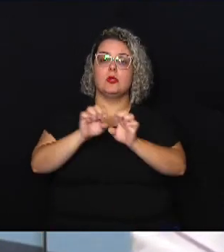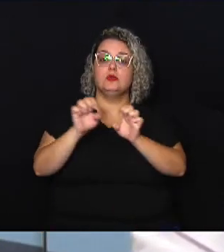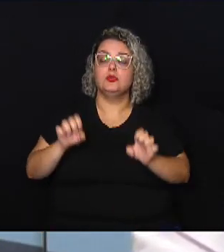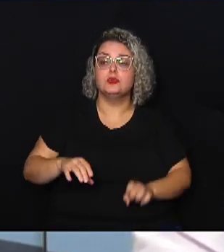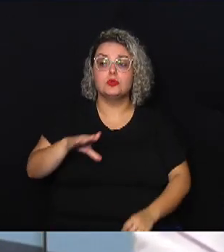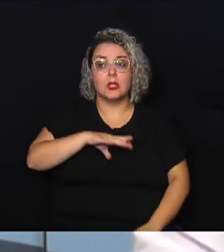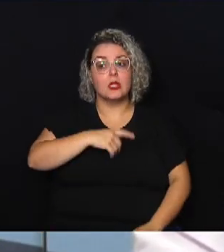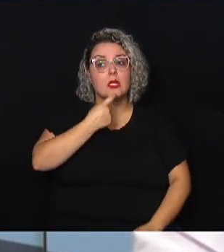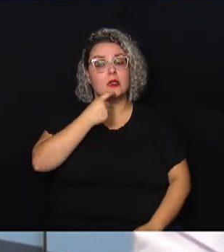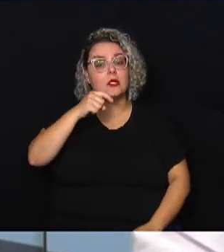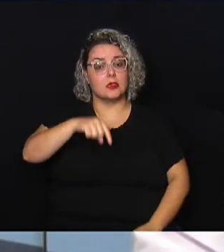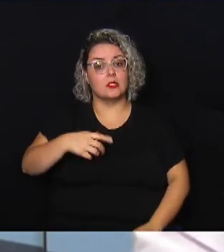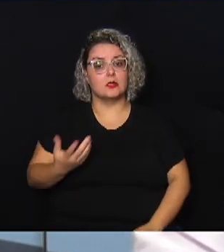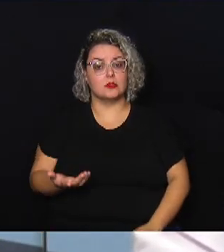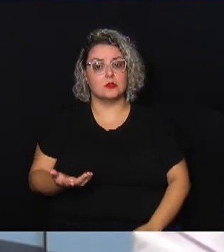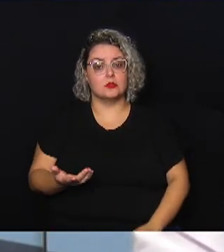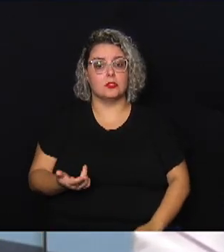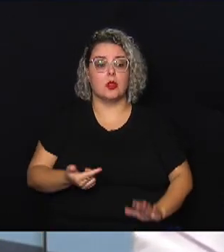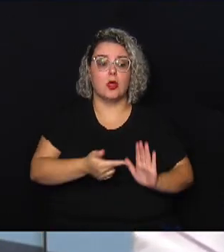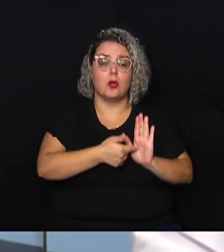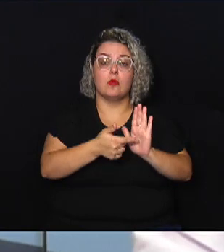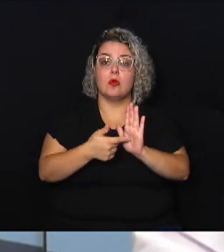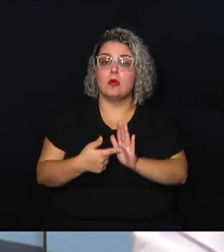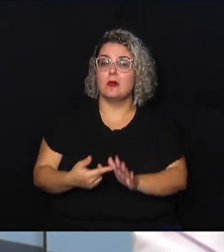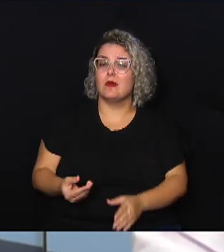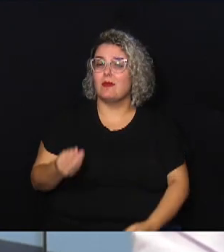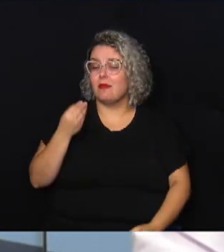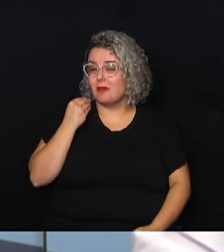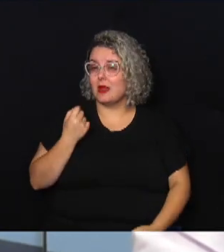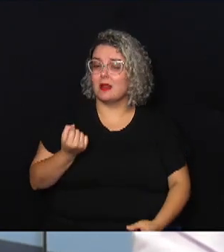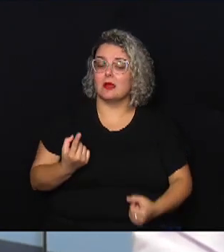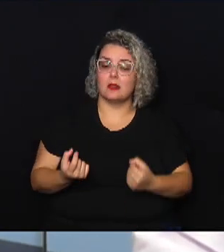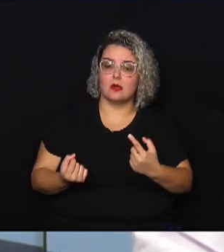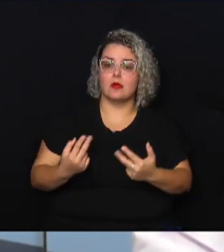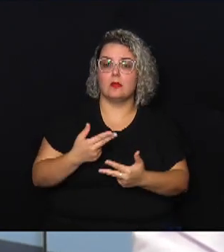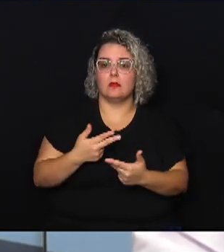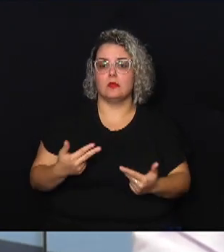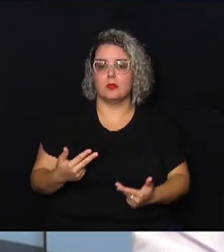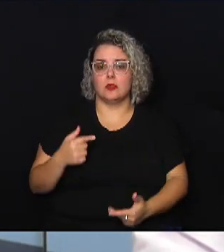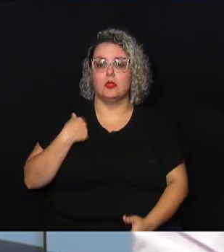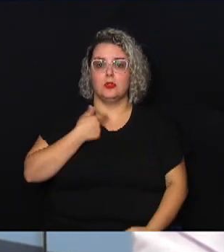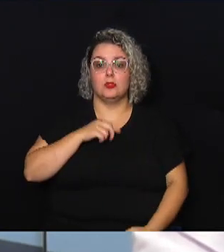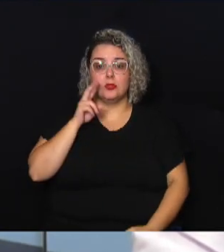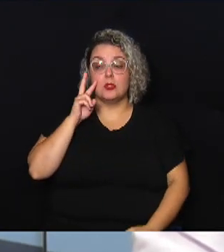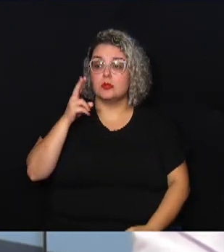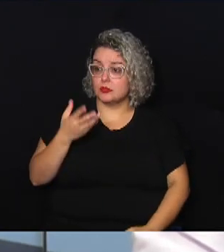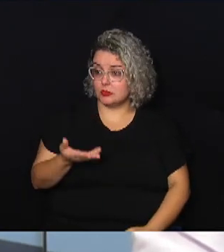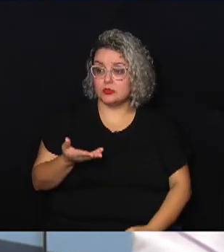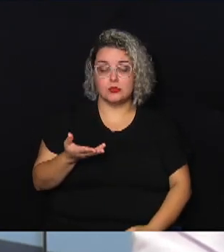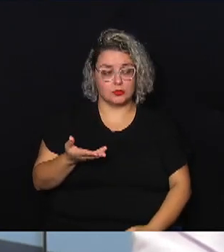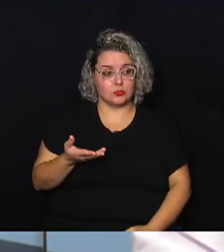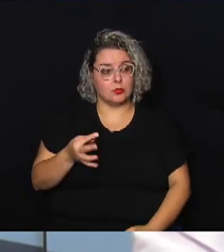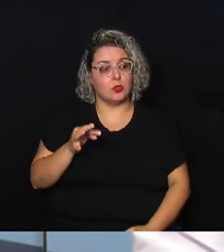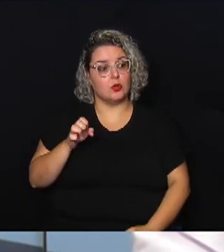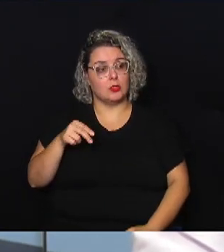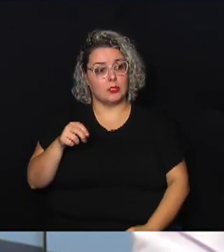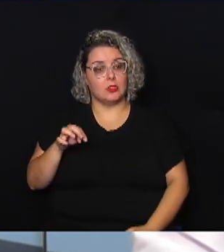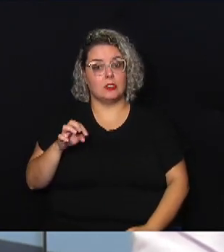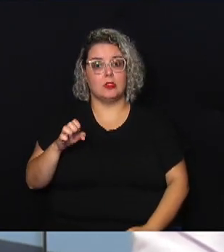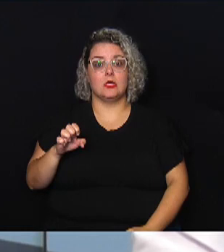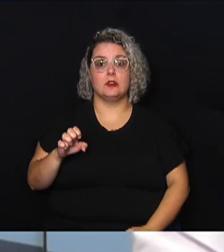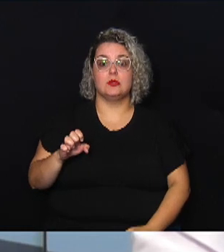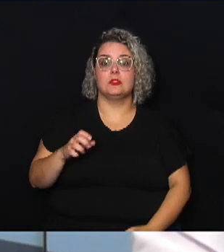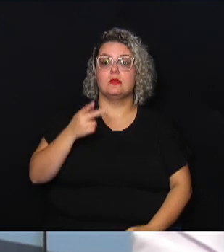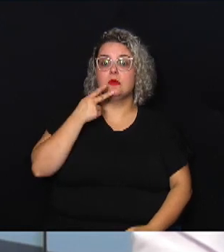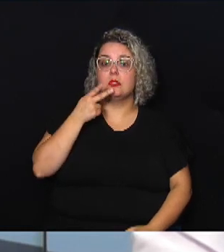ela mostrou-se frágil em alguns aspectos. Nós vimos o Tenente falar sobre o